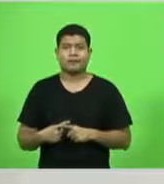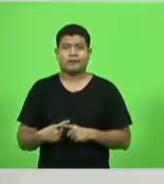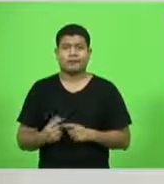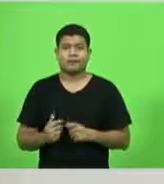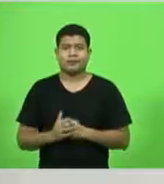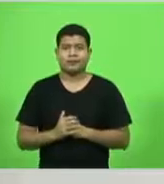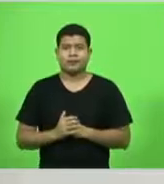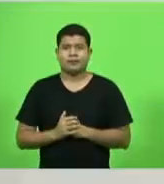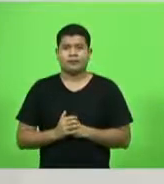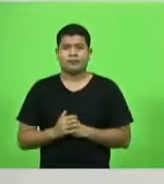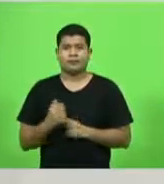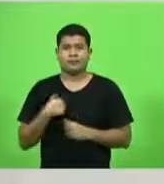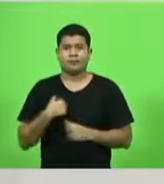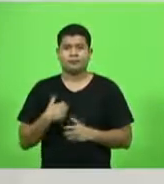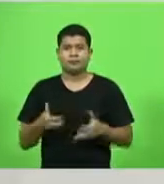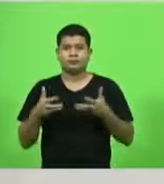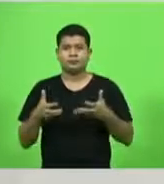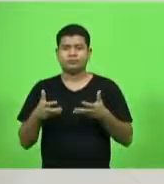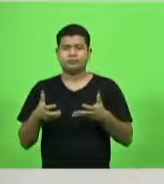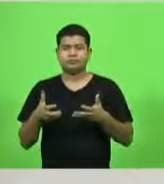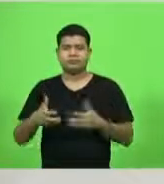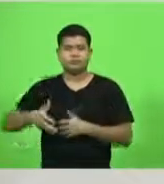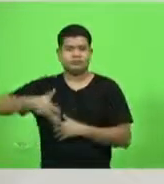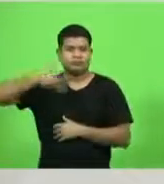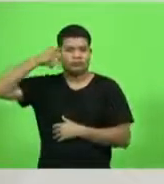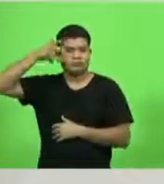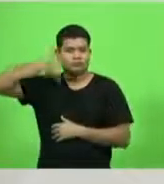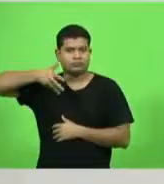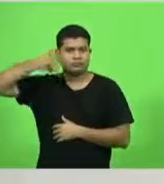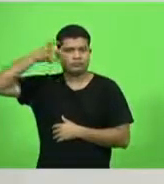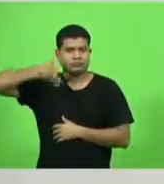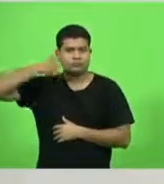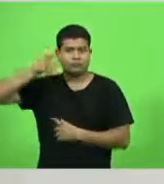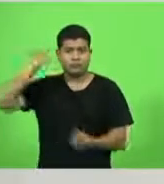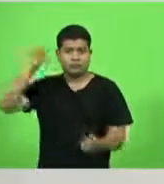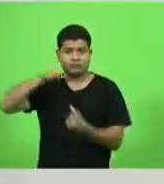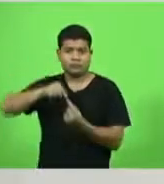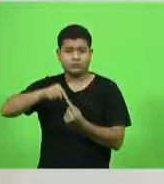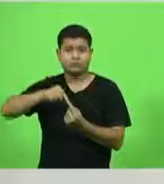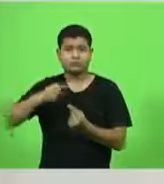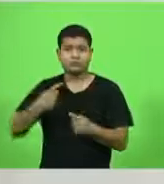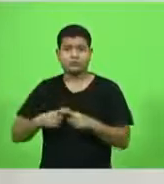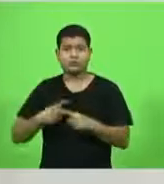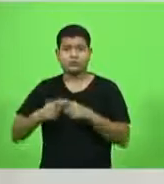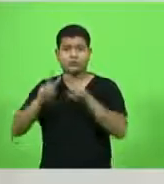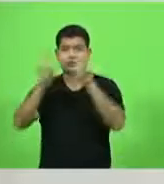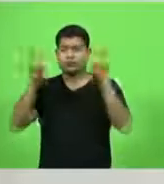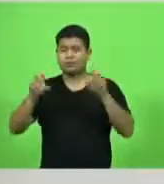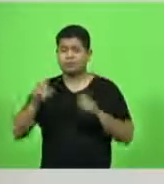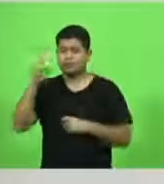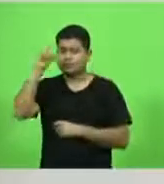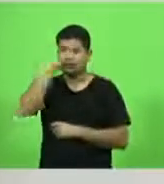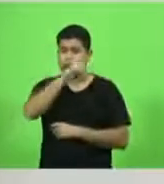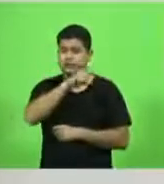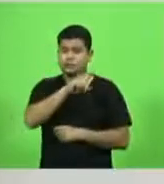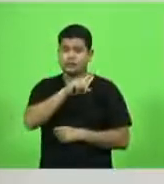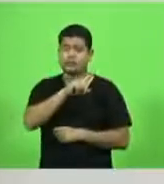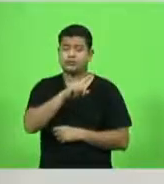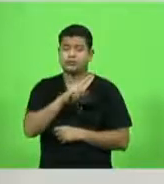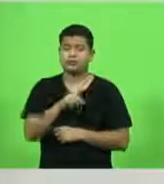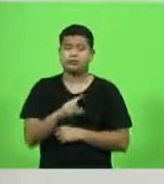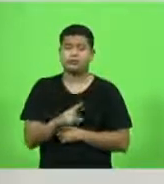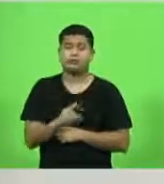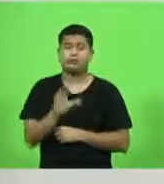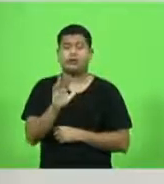e quero aqui fazer um pronunciamento bastante objetivo, até porque o tema é bastante complexo, mas trata-se